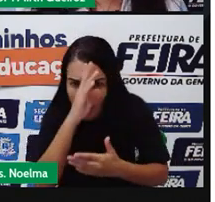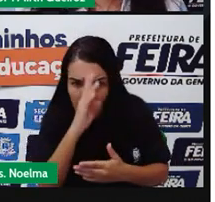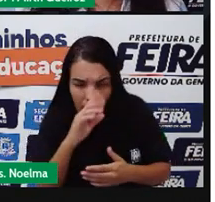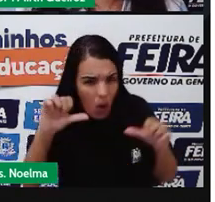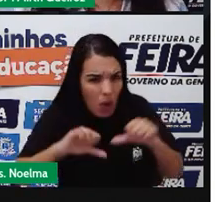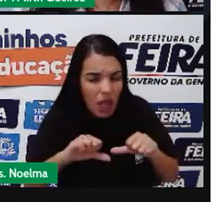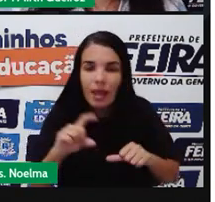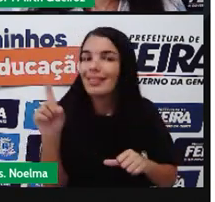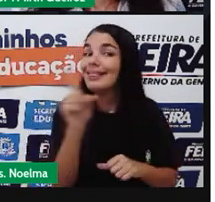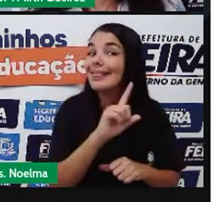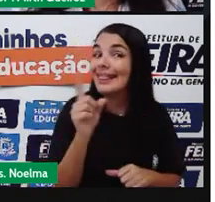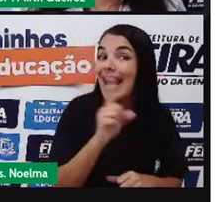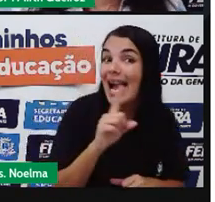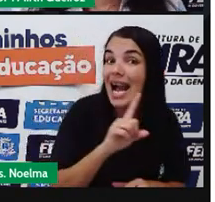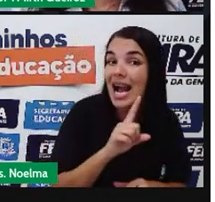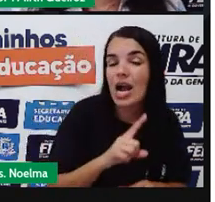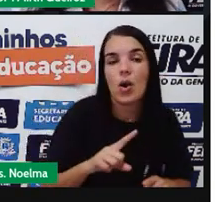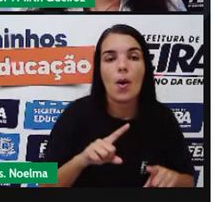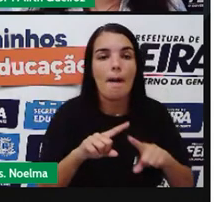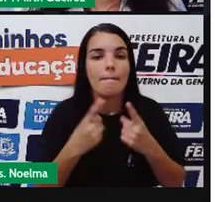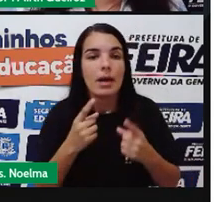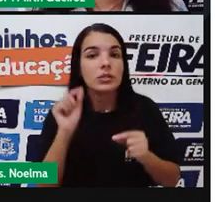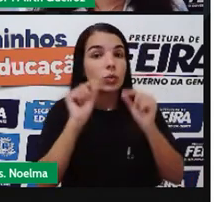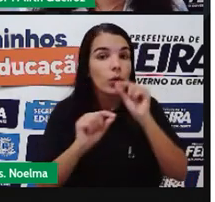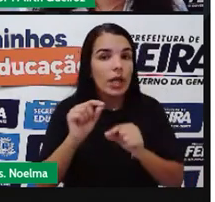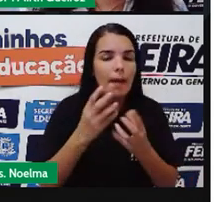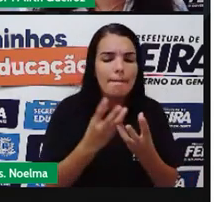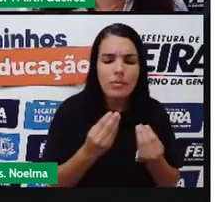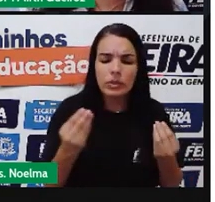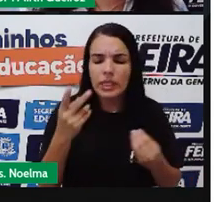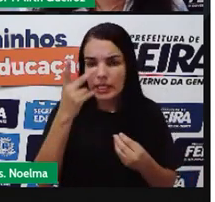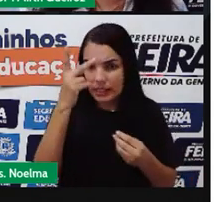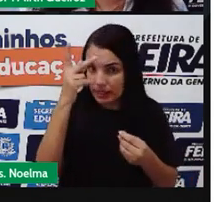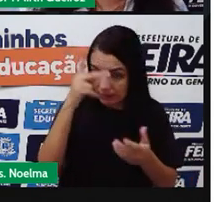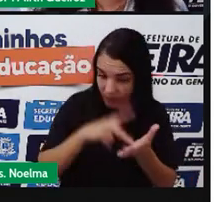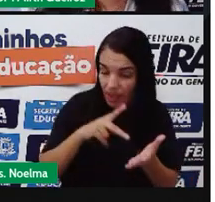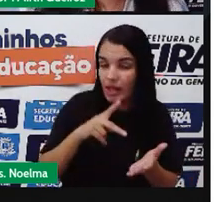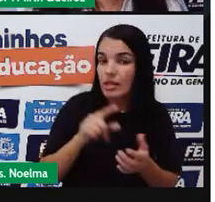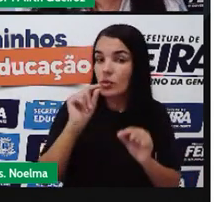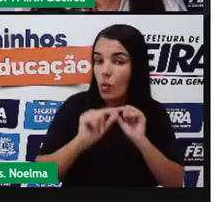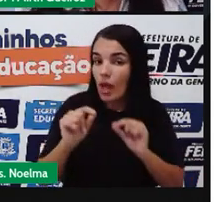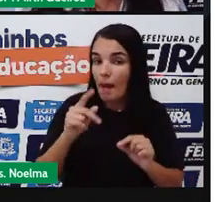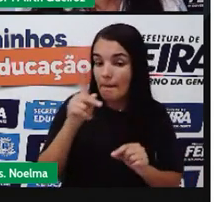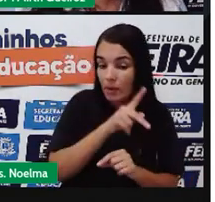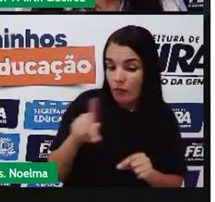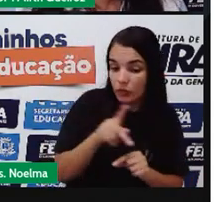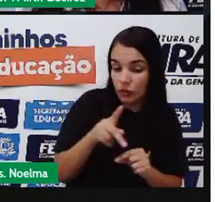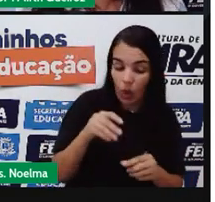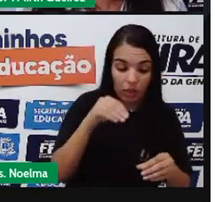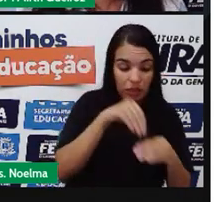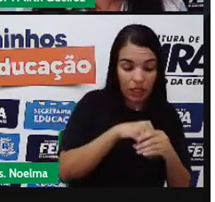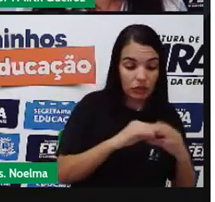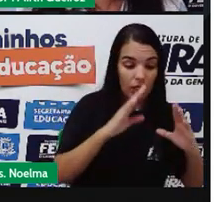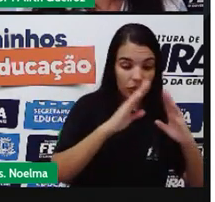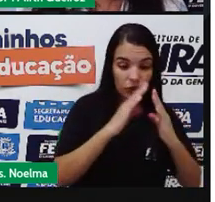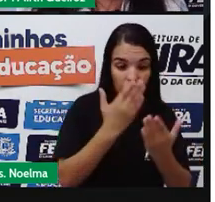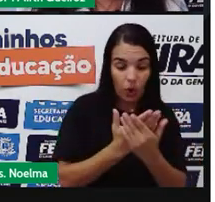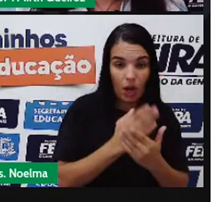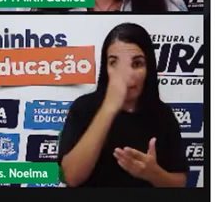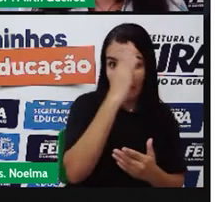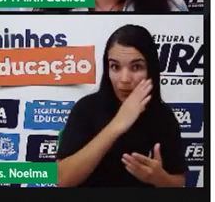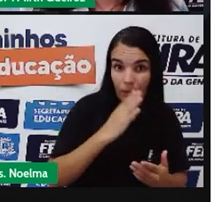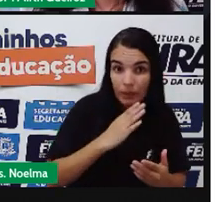Muitas vezes Os mesmos Professores Que estão Na escola Pública Estão também Nas escolas Particulares